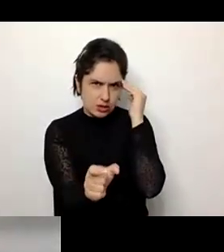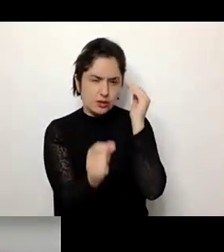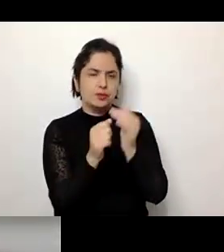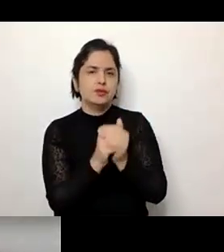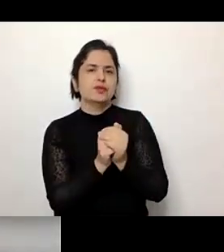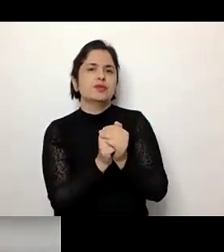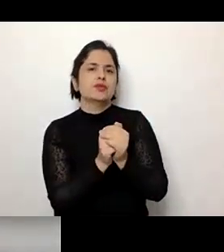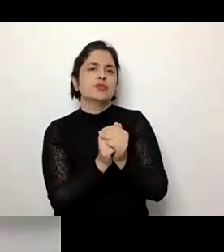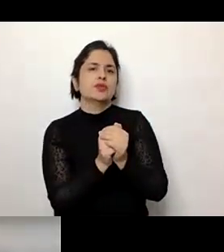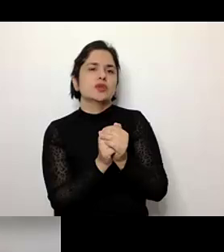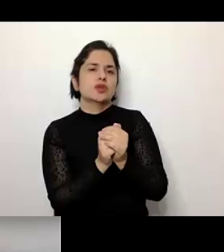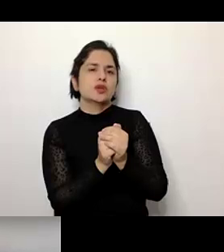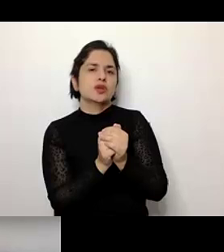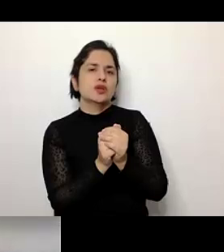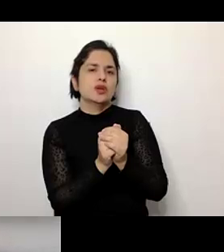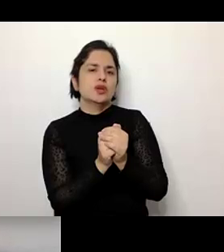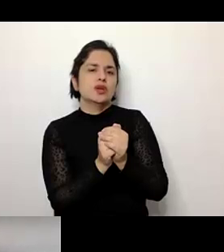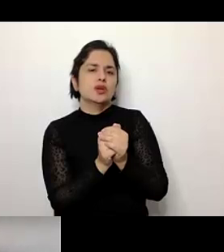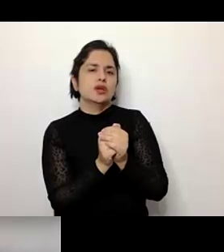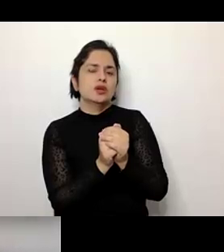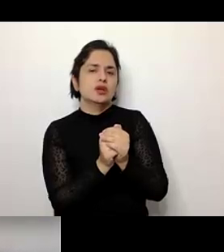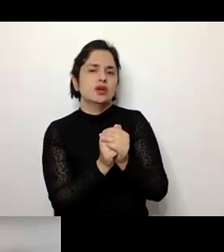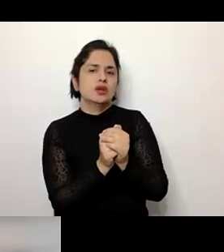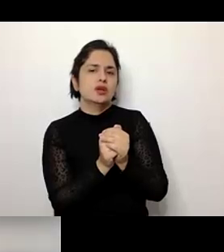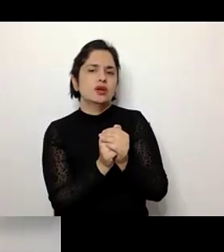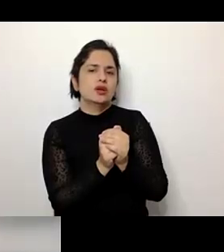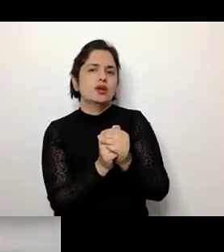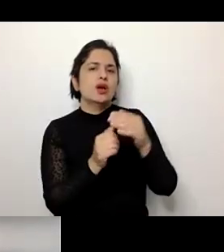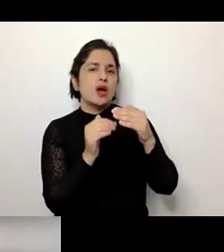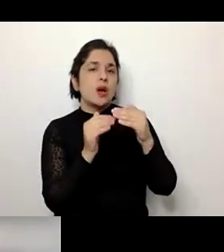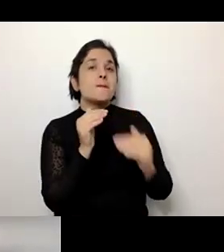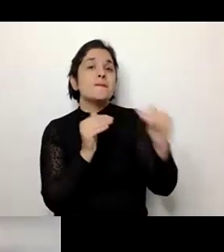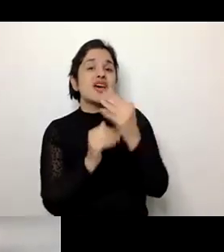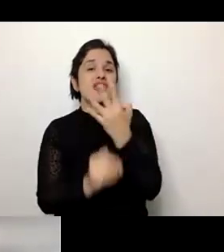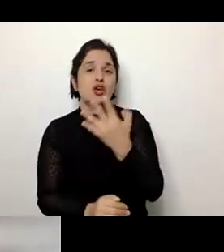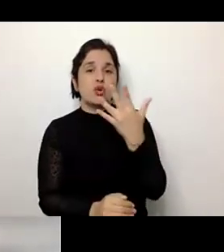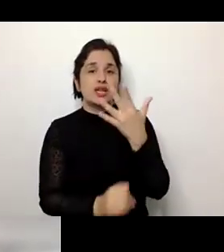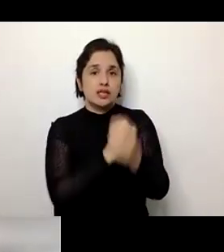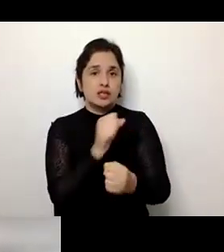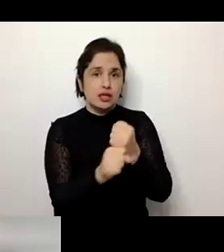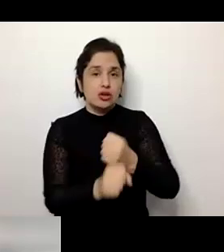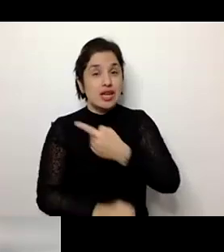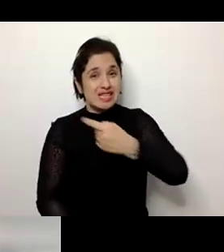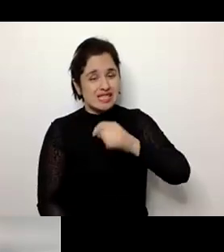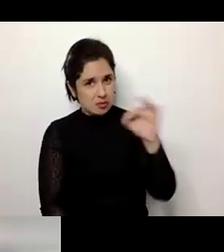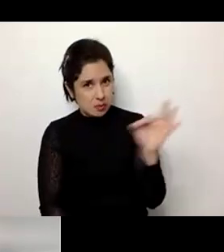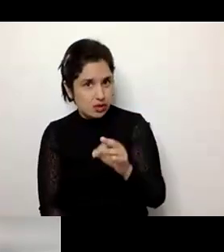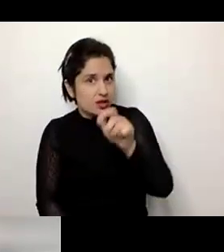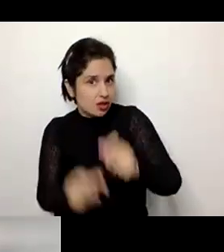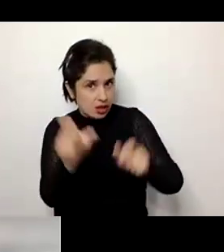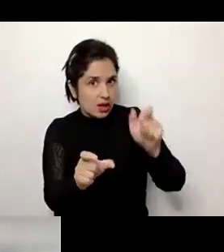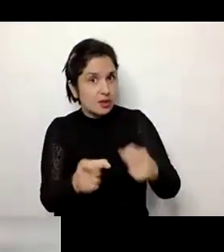que eu desenvolvi o estudo, acima de 45 anos. E 100% das pessoas